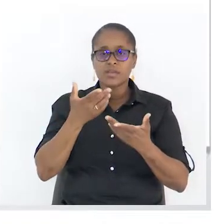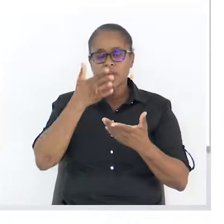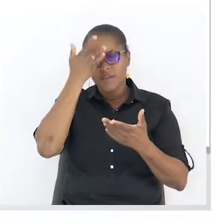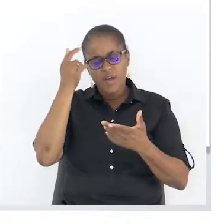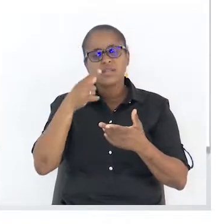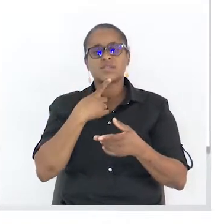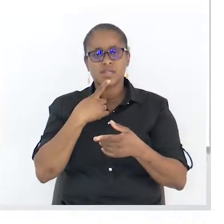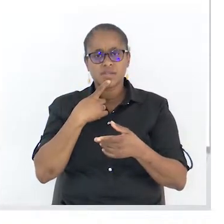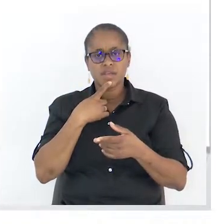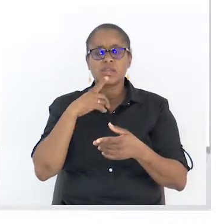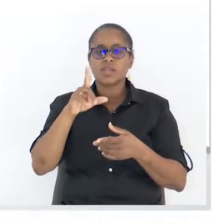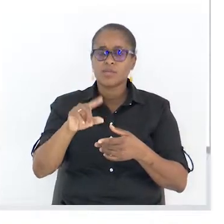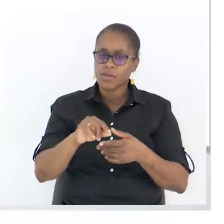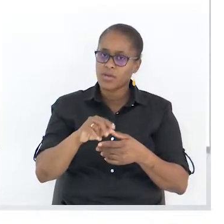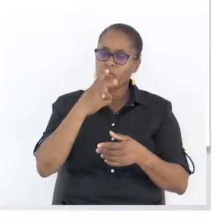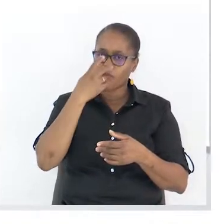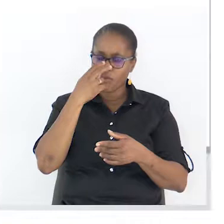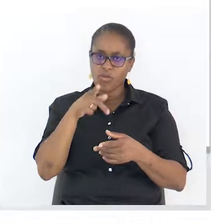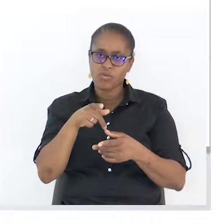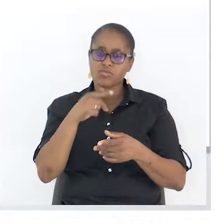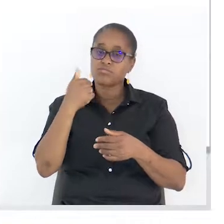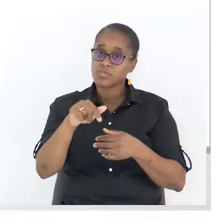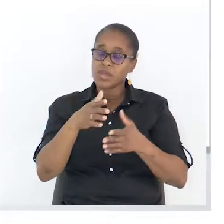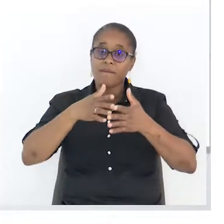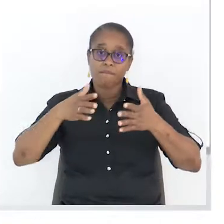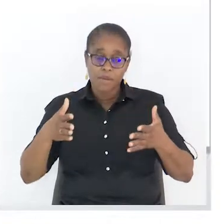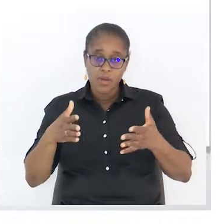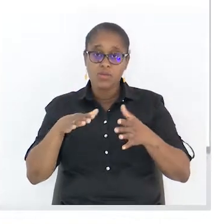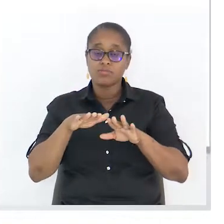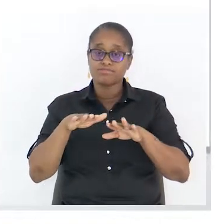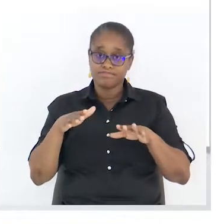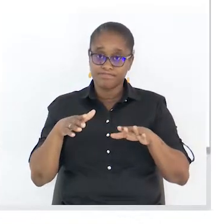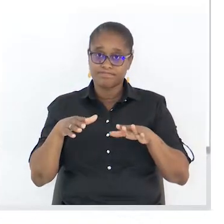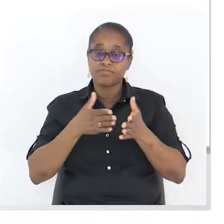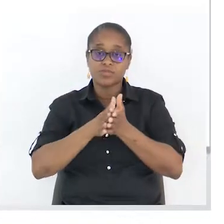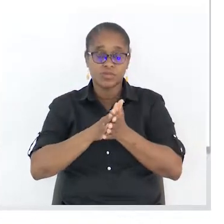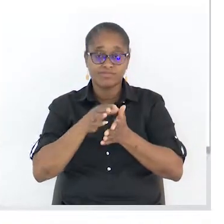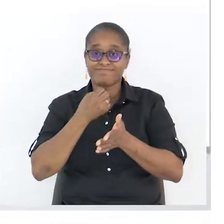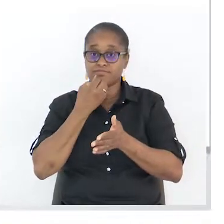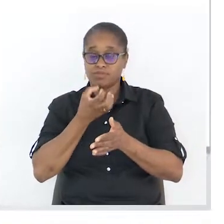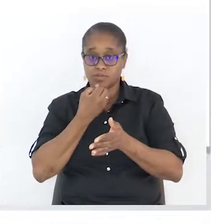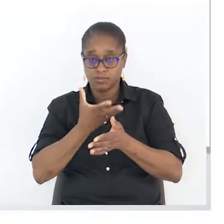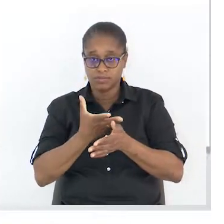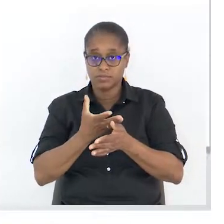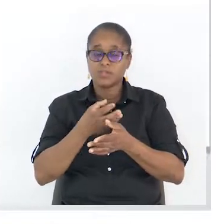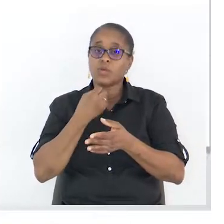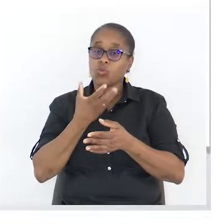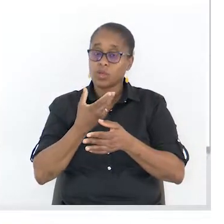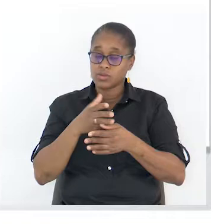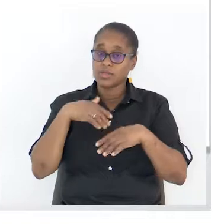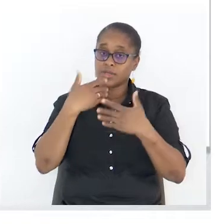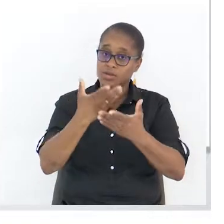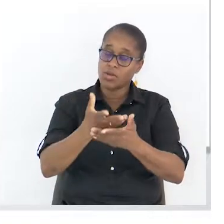ter, na maior linha de, é o uso dos argumentos. Argumentos que dão ao texto credibilidade.